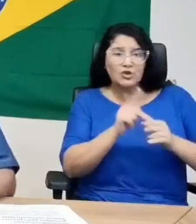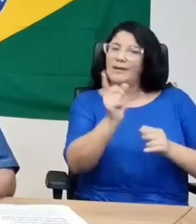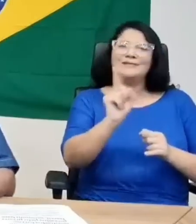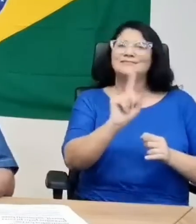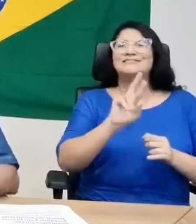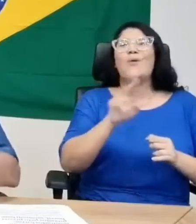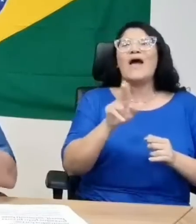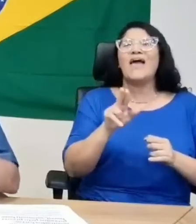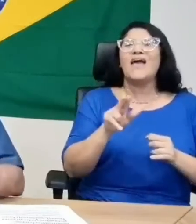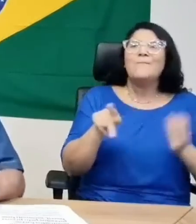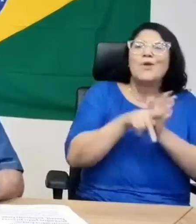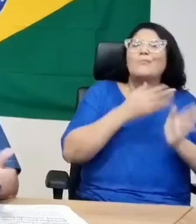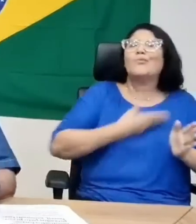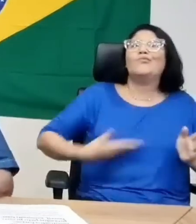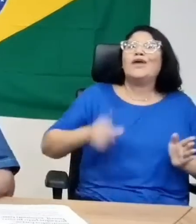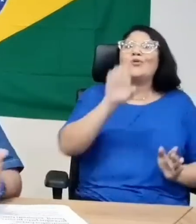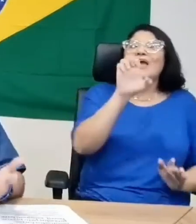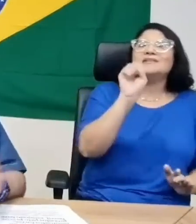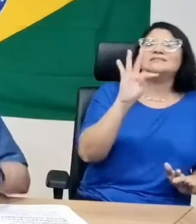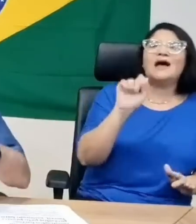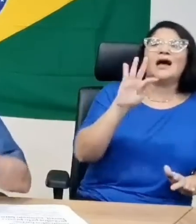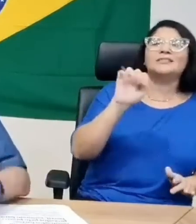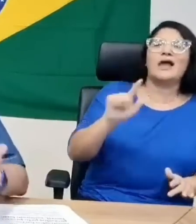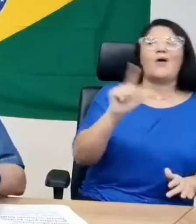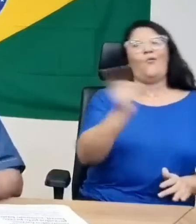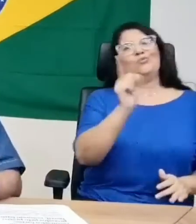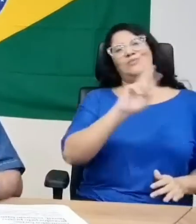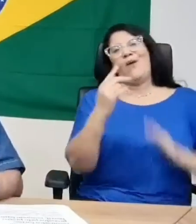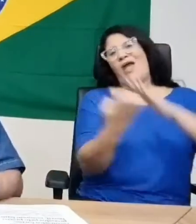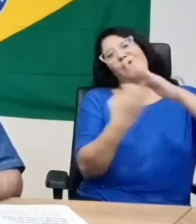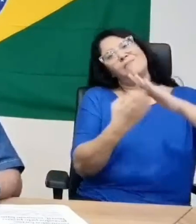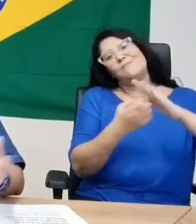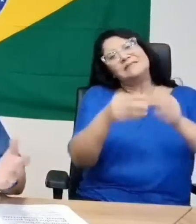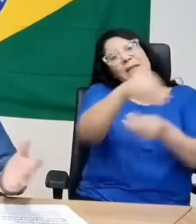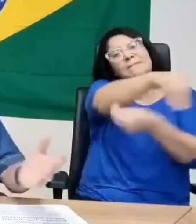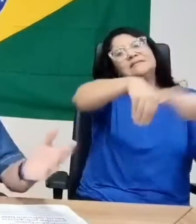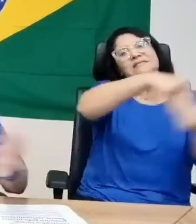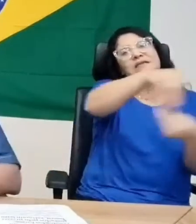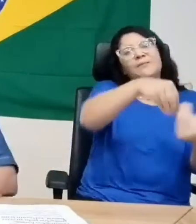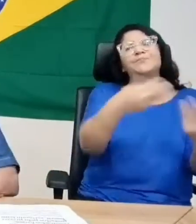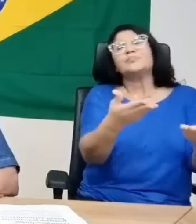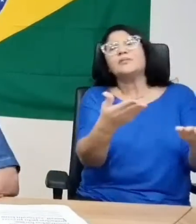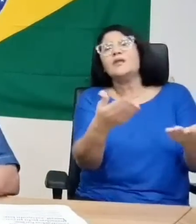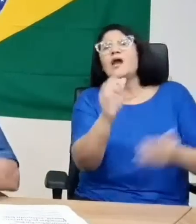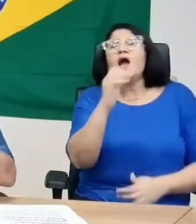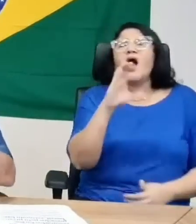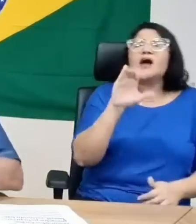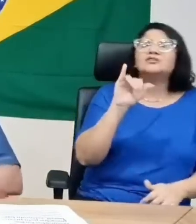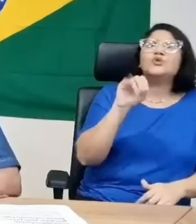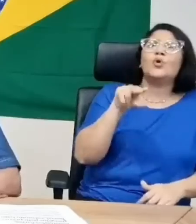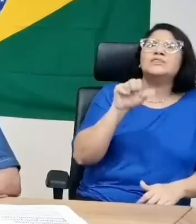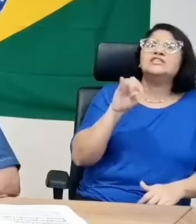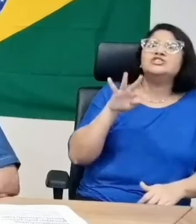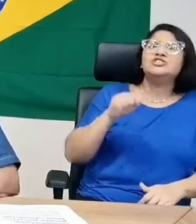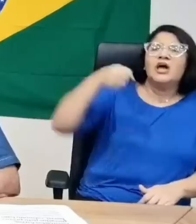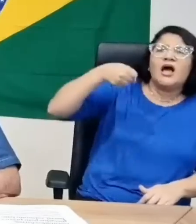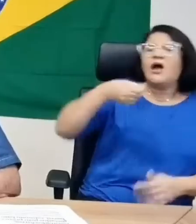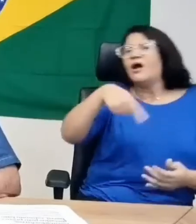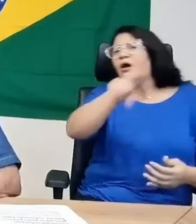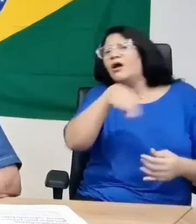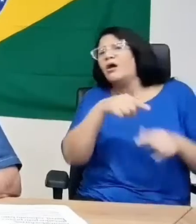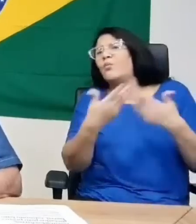economia mista. Eu sei que deve satisfação a acionista. Sei disso. Agora, que acionistas são esses? Em grande parte,